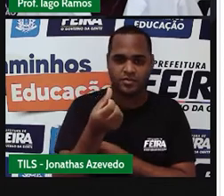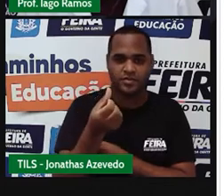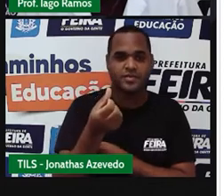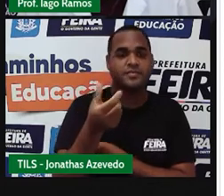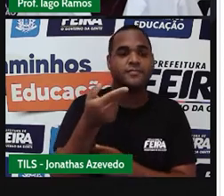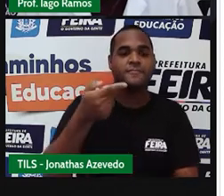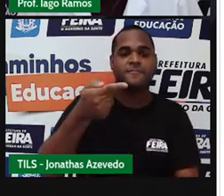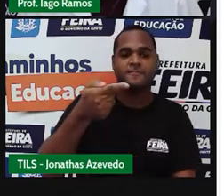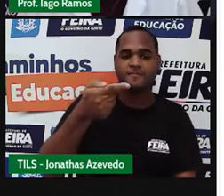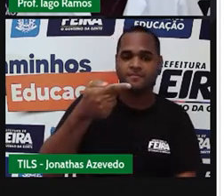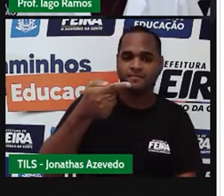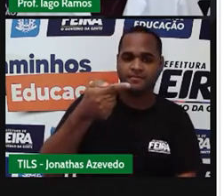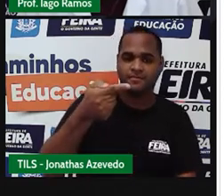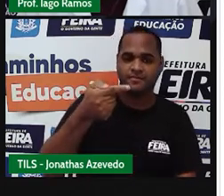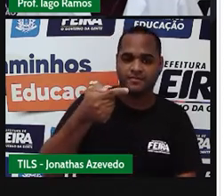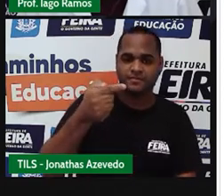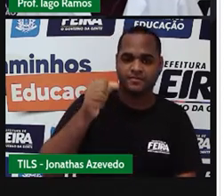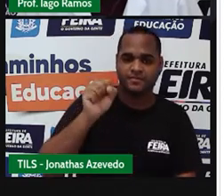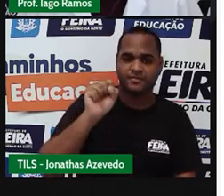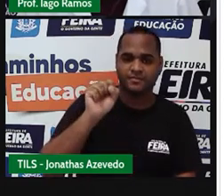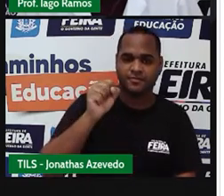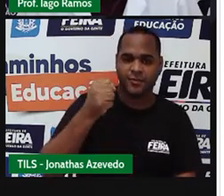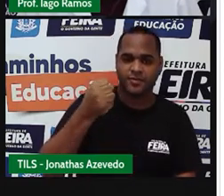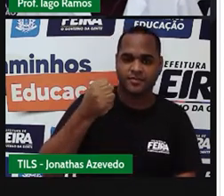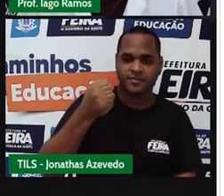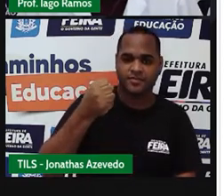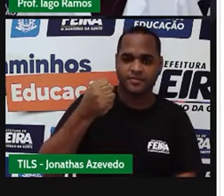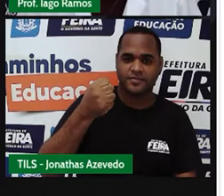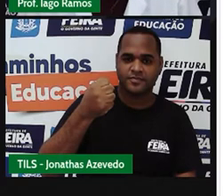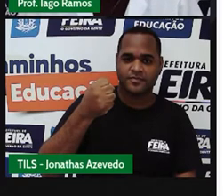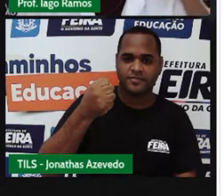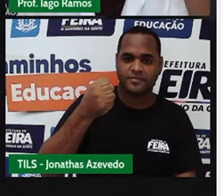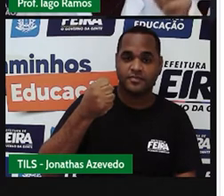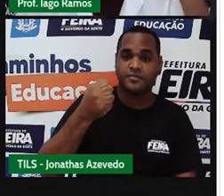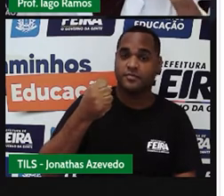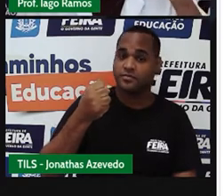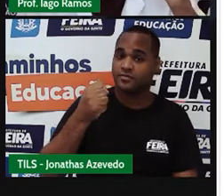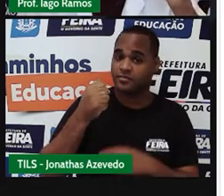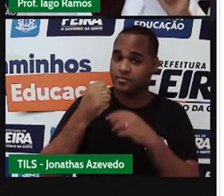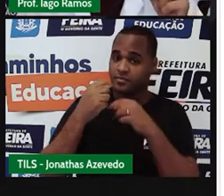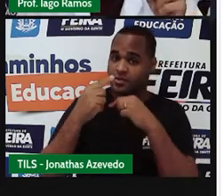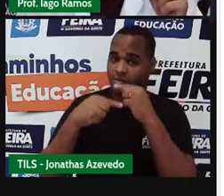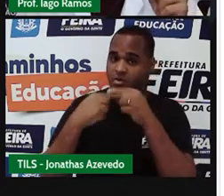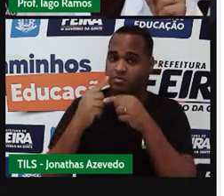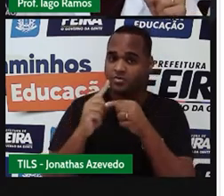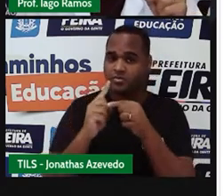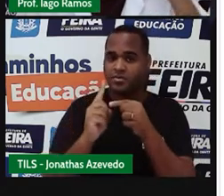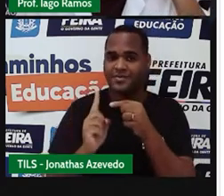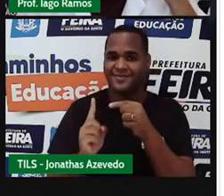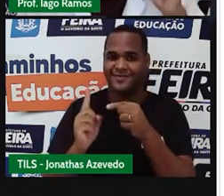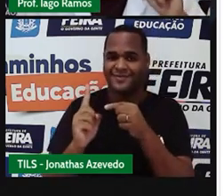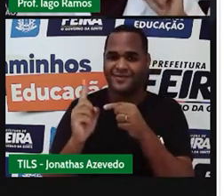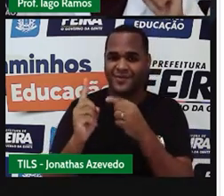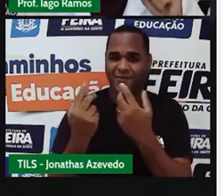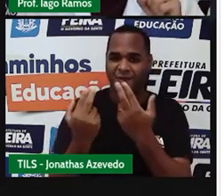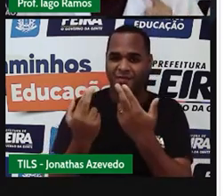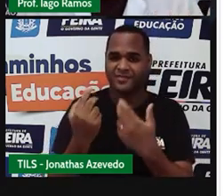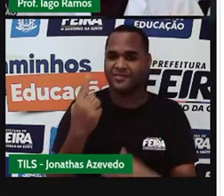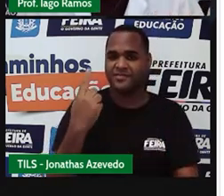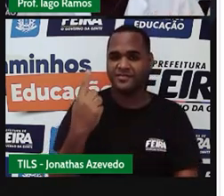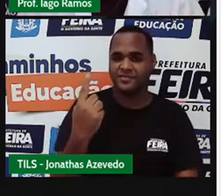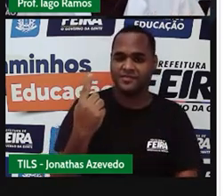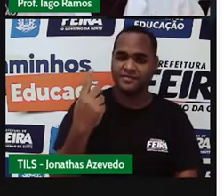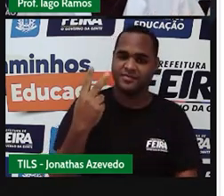6, 7, 8. E voltando, a gente vai fazer a mesma coisa. Vai colocar 1,